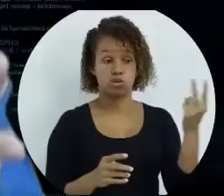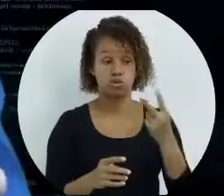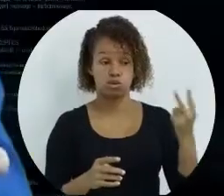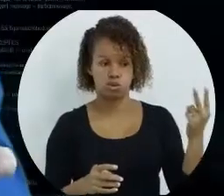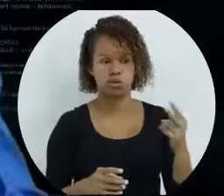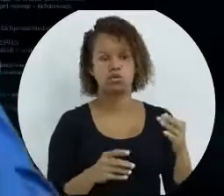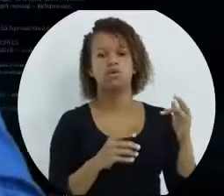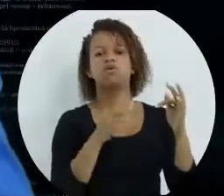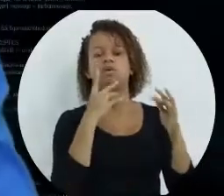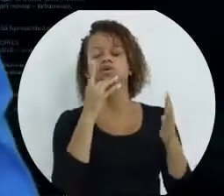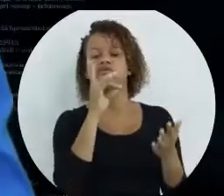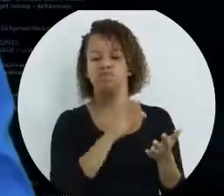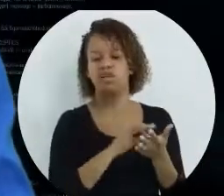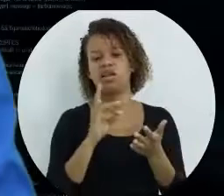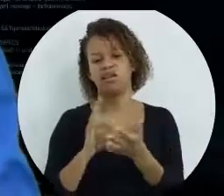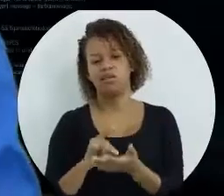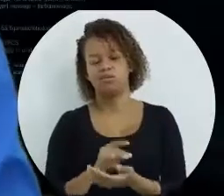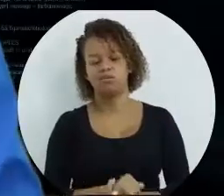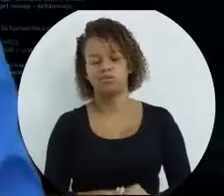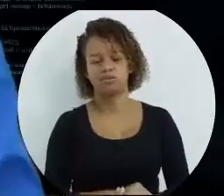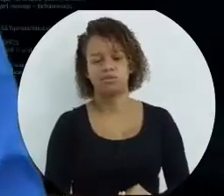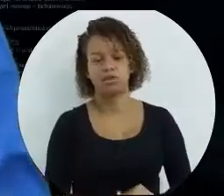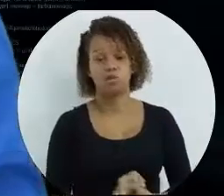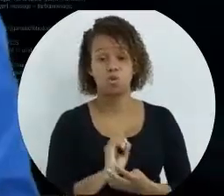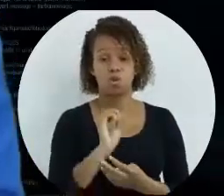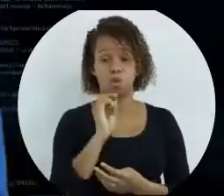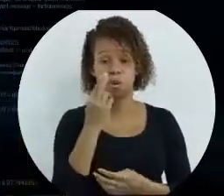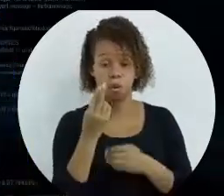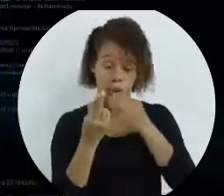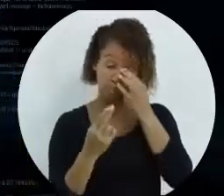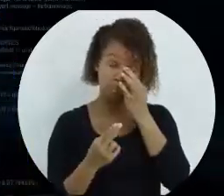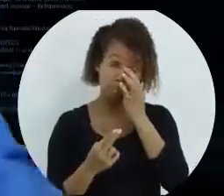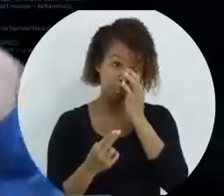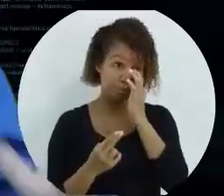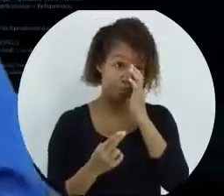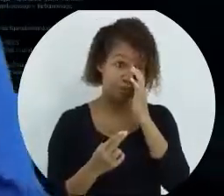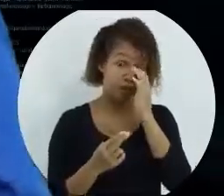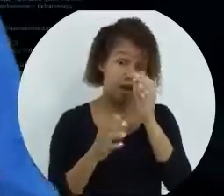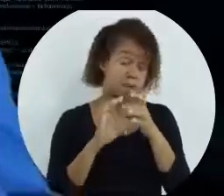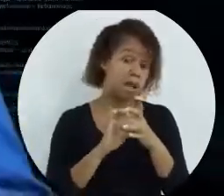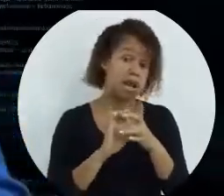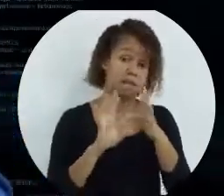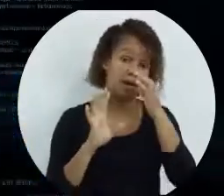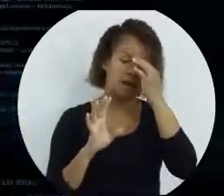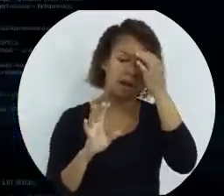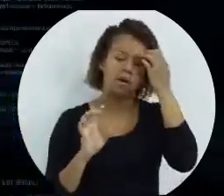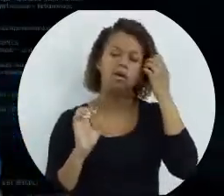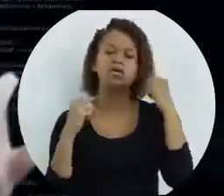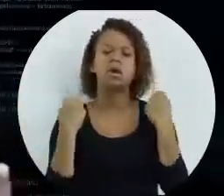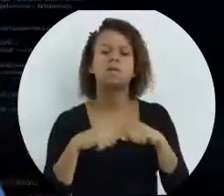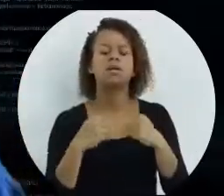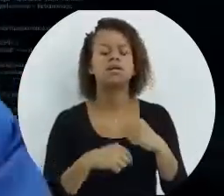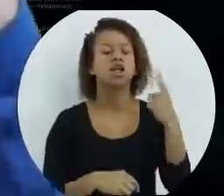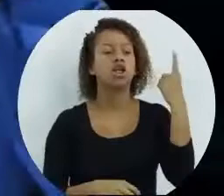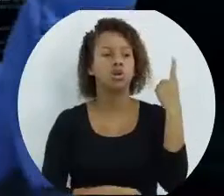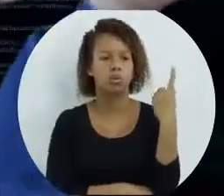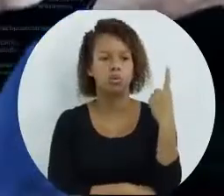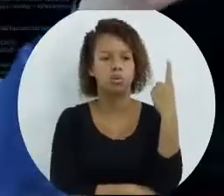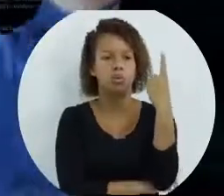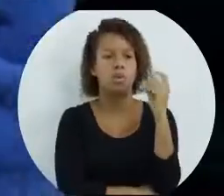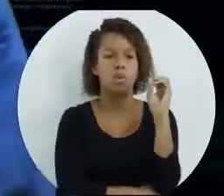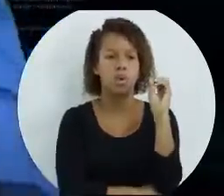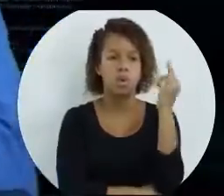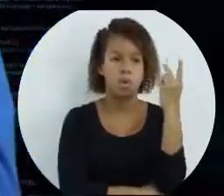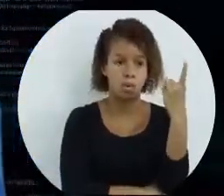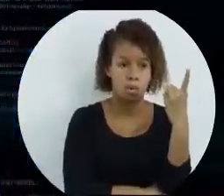dois forem verdadeiros. Certo? E o ou? O ou, ele é mais liberal. Ele só precisa de um. Ou